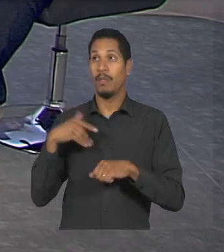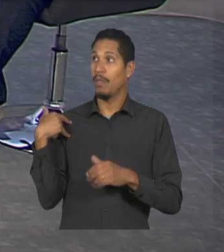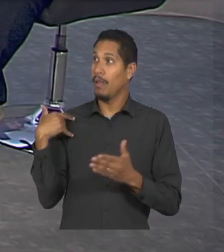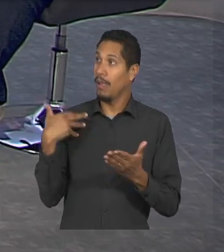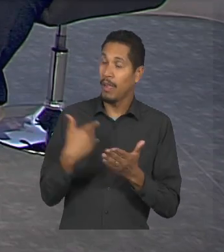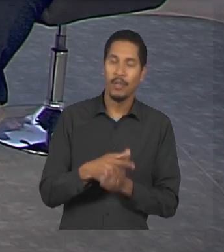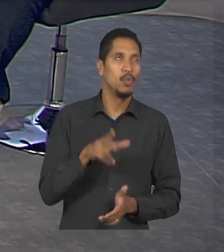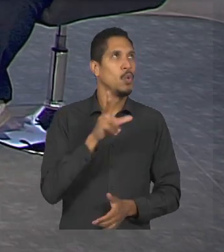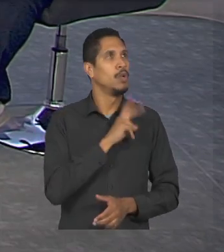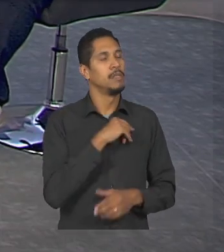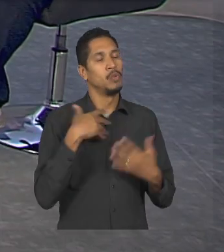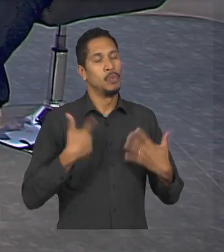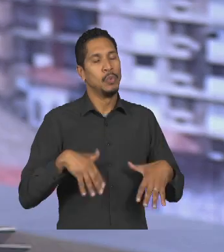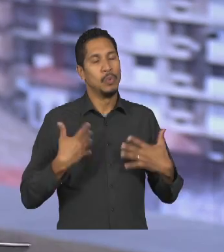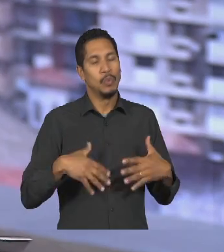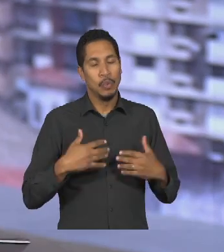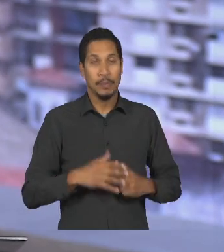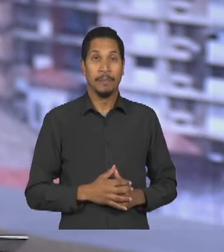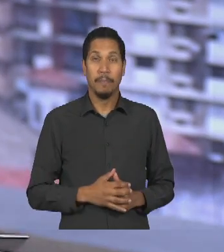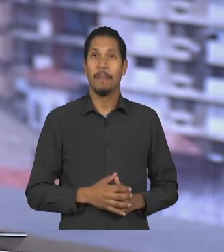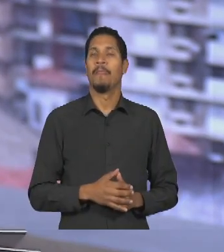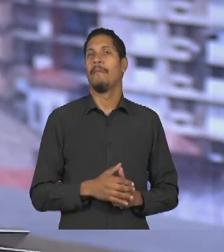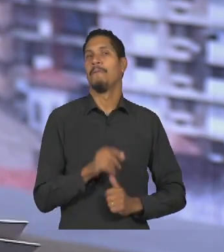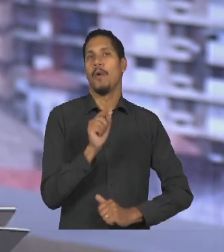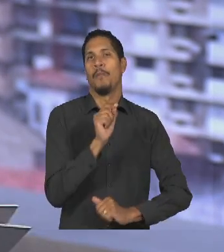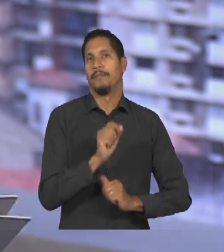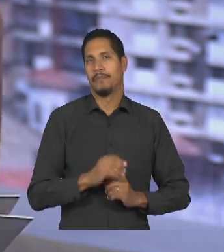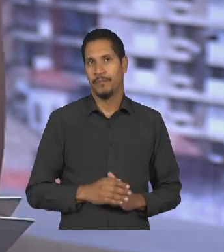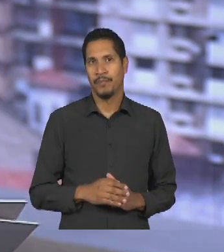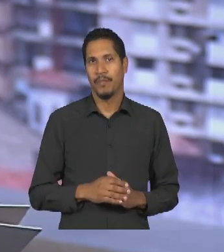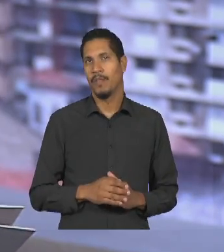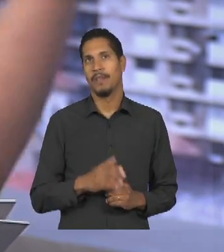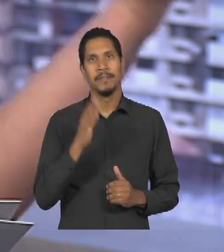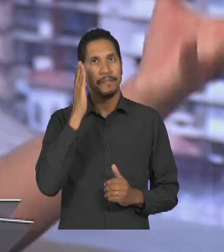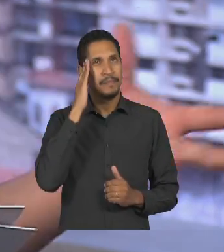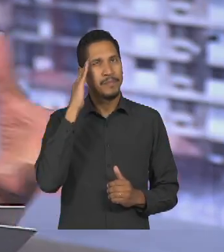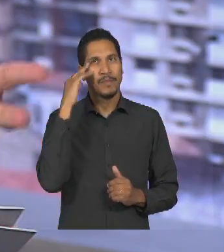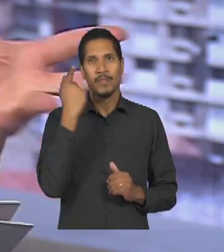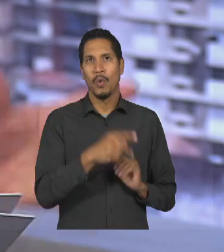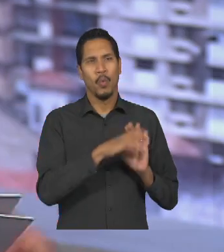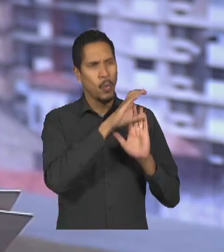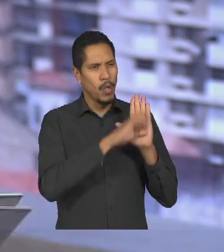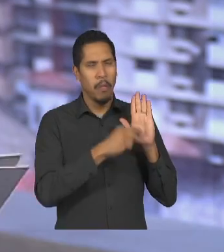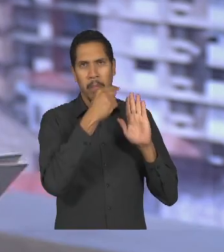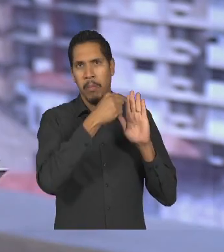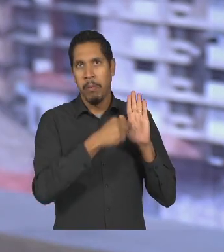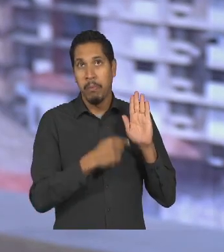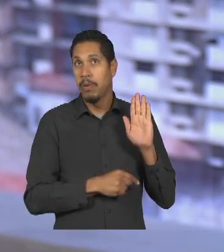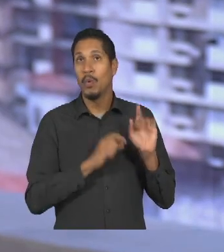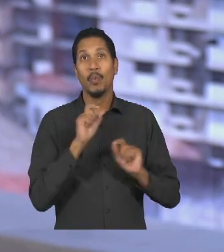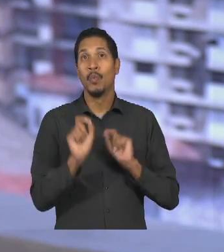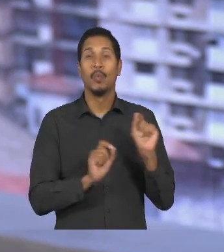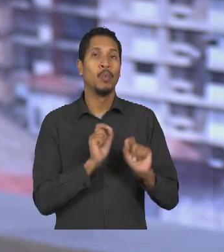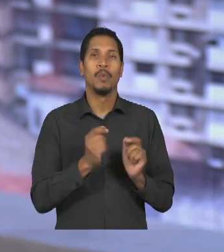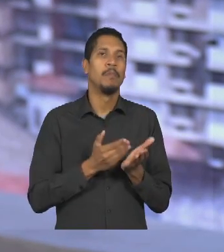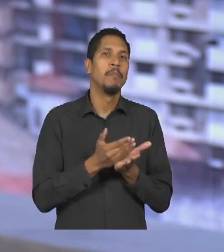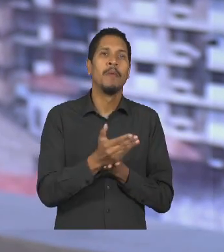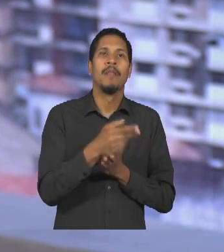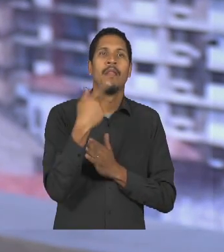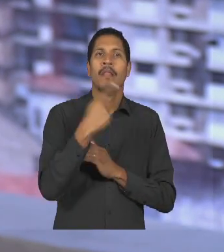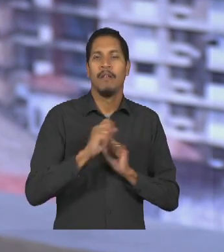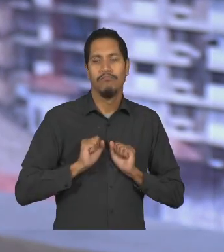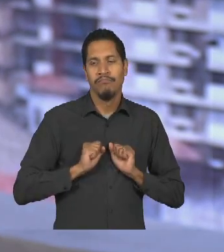coisa que você faz e eu queria começar por elas né pela pelo seu currículo aí cheio de atribuições como foi o início da sua